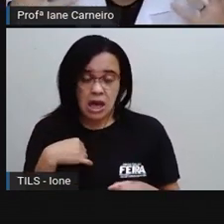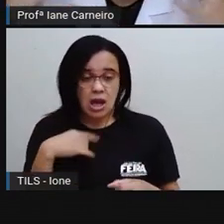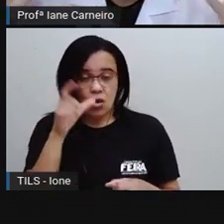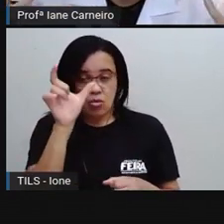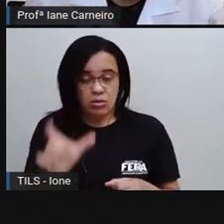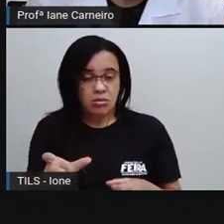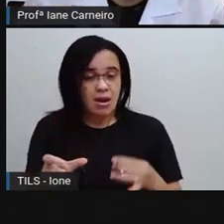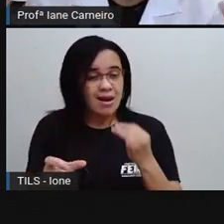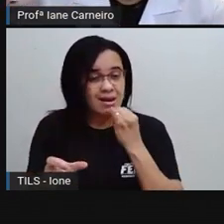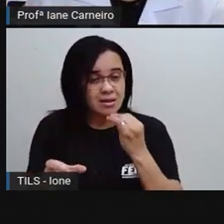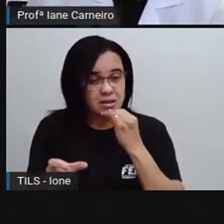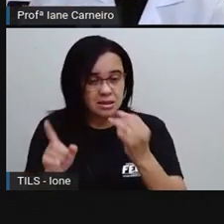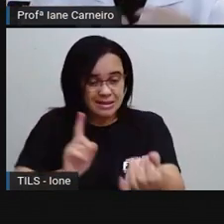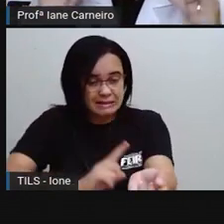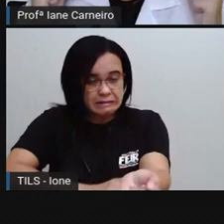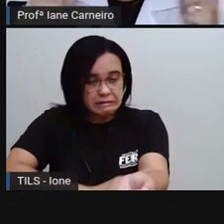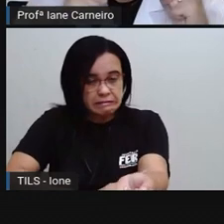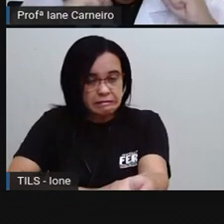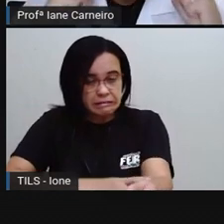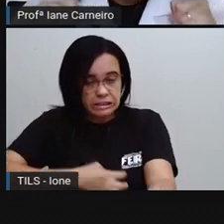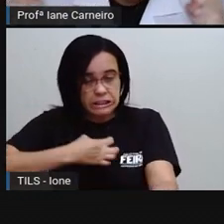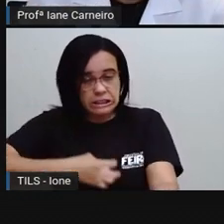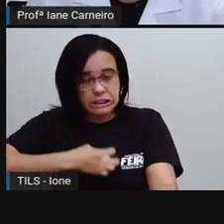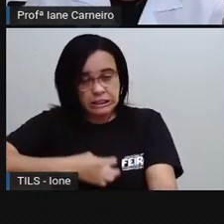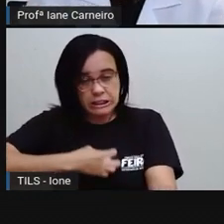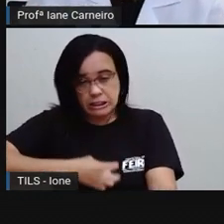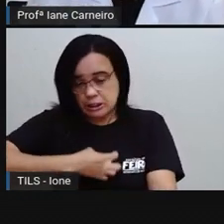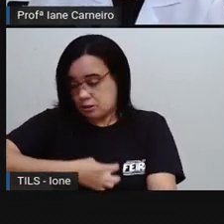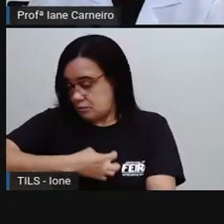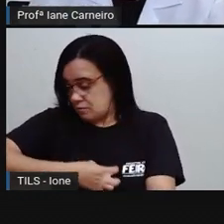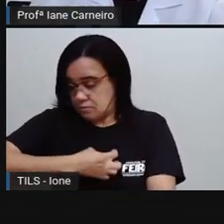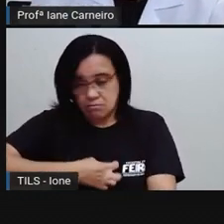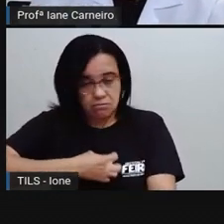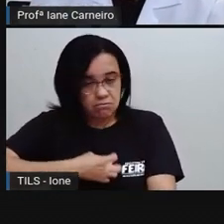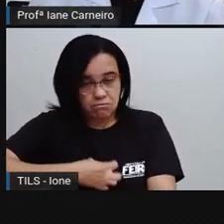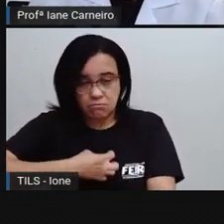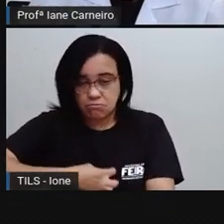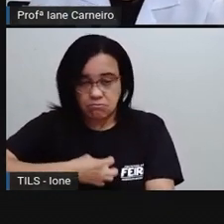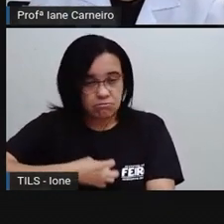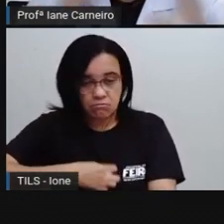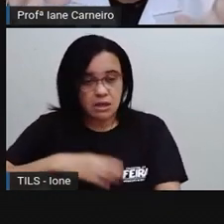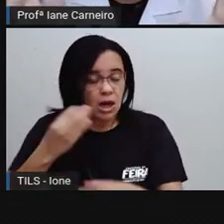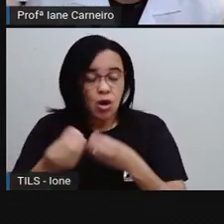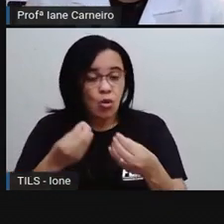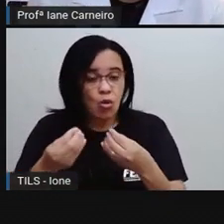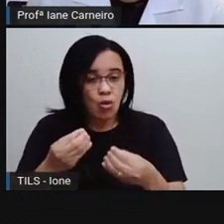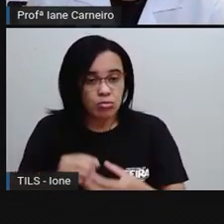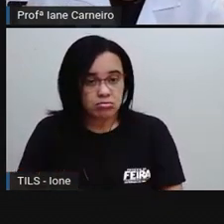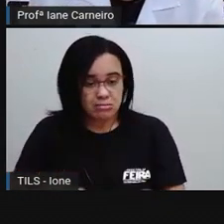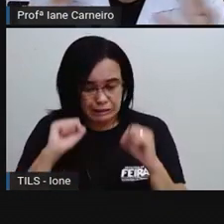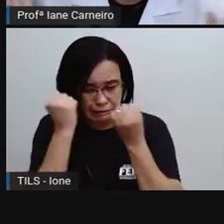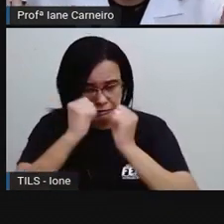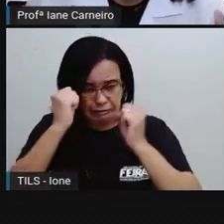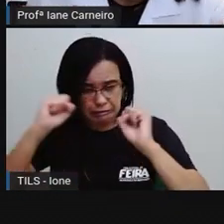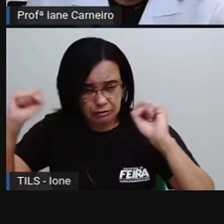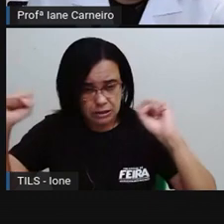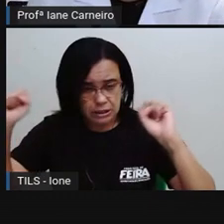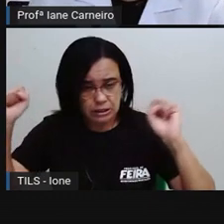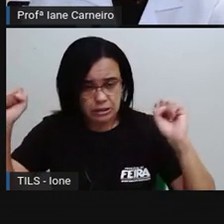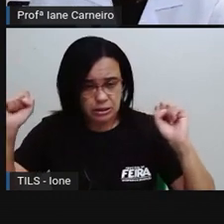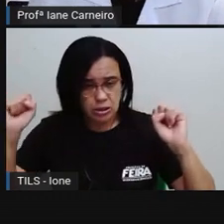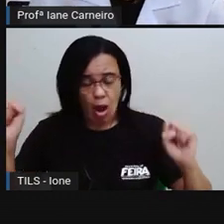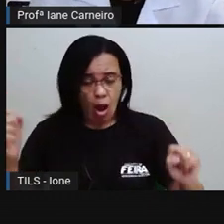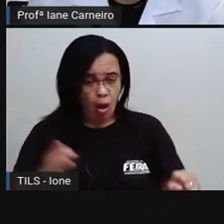Se eu fico... Quando eu estou com raiva, se quando eu estou com muita raiva, eu fico muito emburrada e falo coisas que eu não